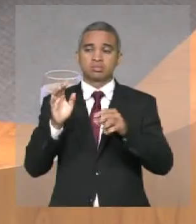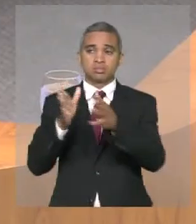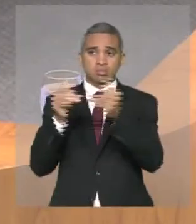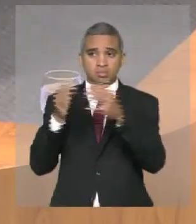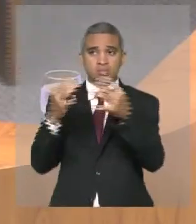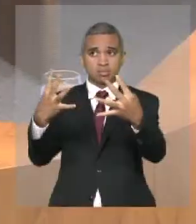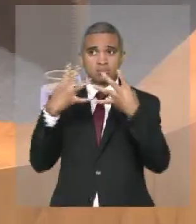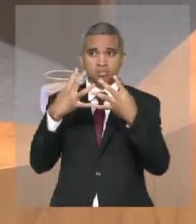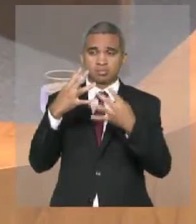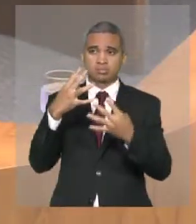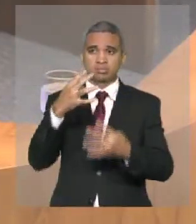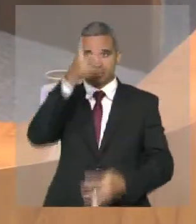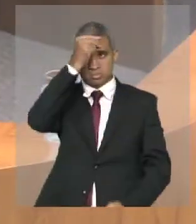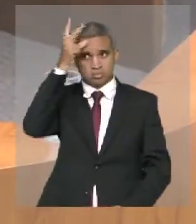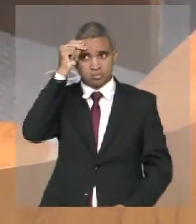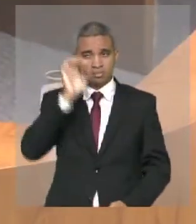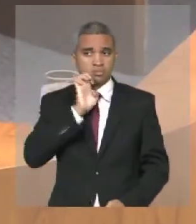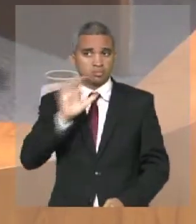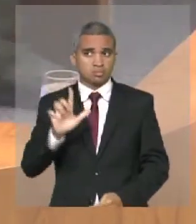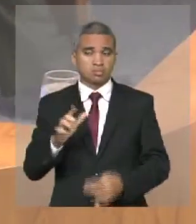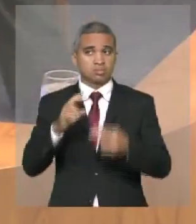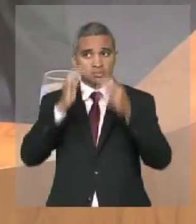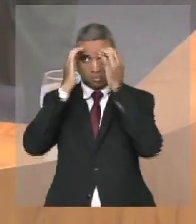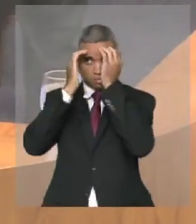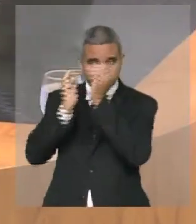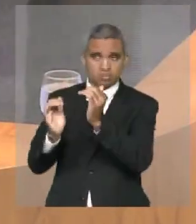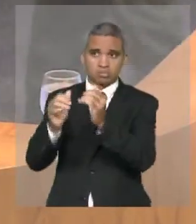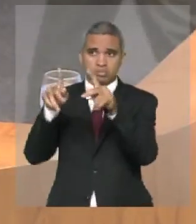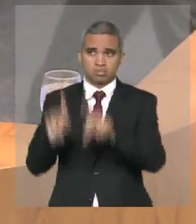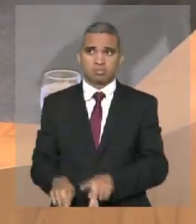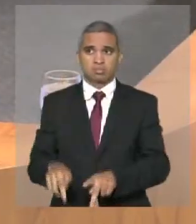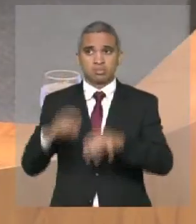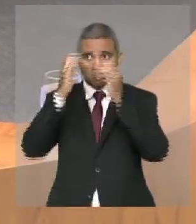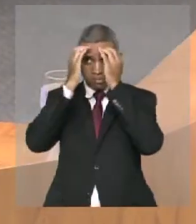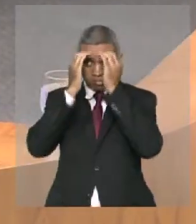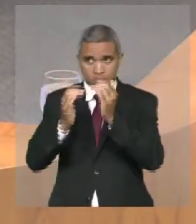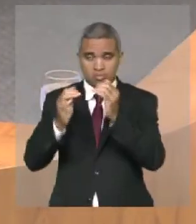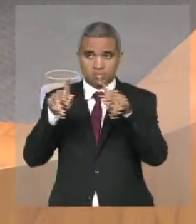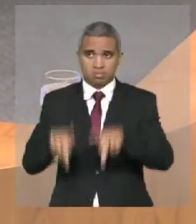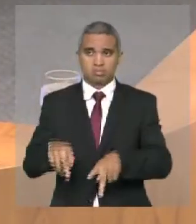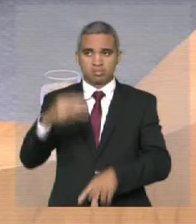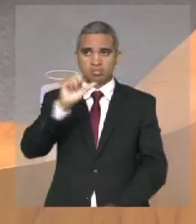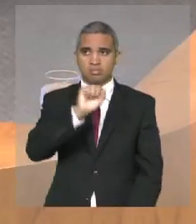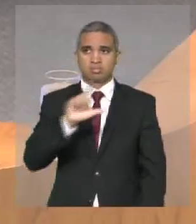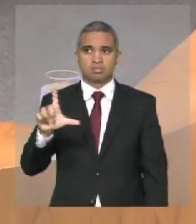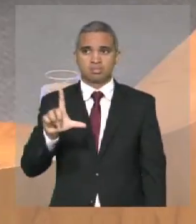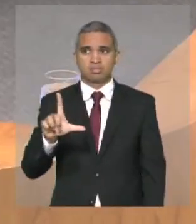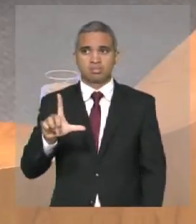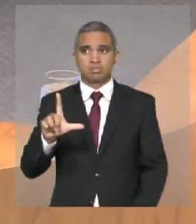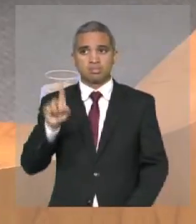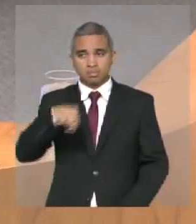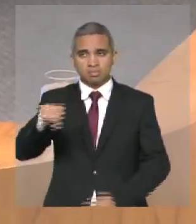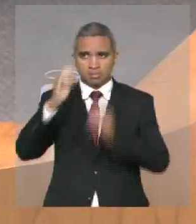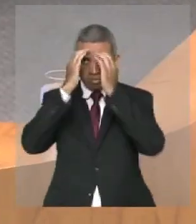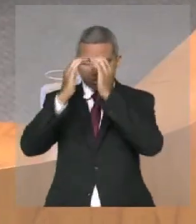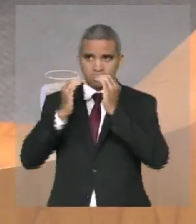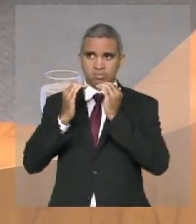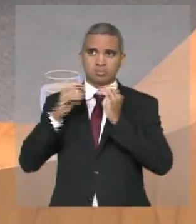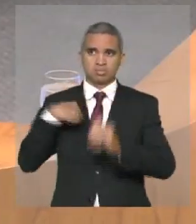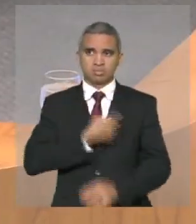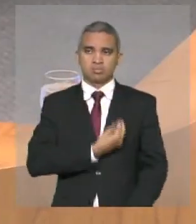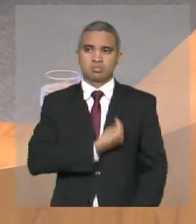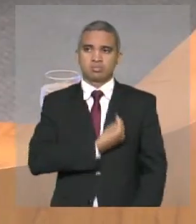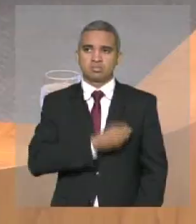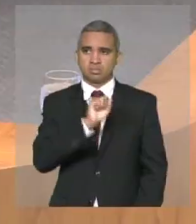Alano Júnior, respeito com a sociedade, respeito com a população de São Luís, respeite-nos, respeite-nos,